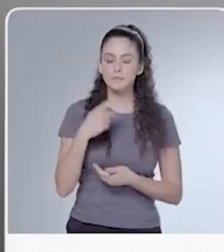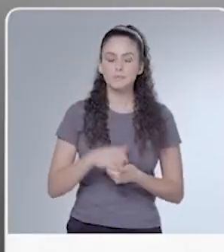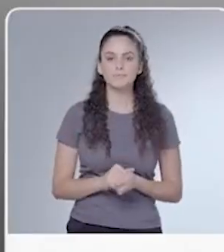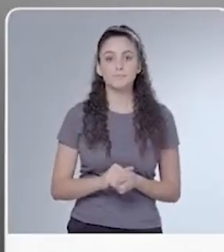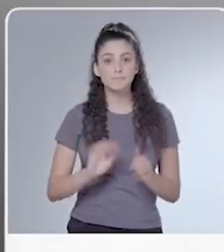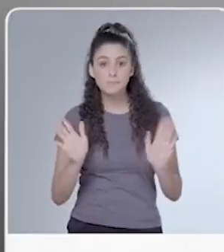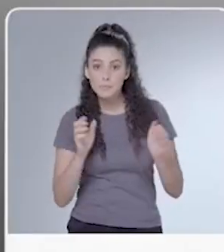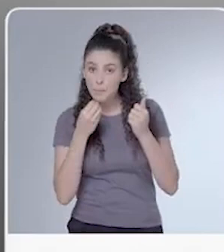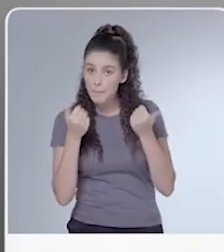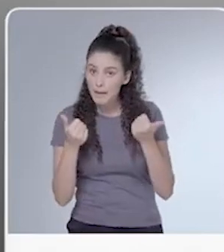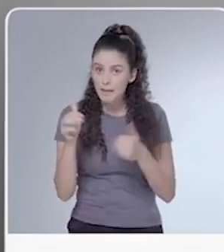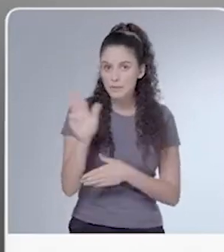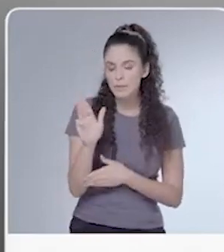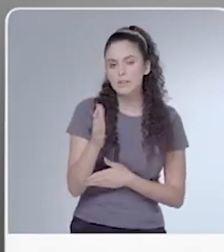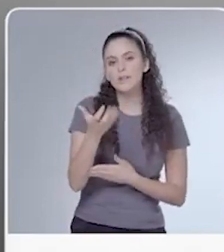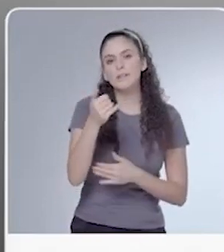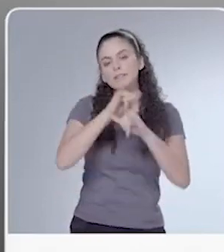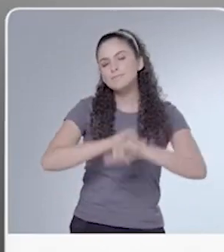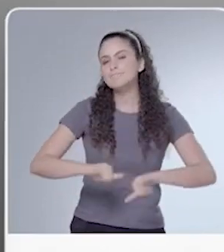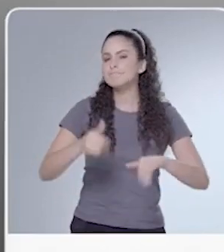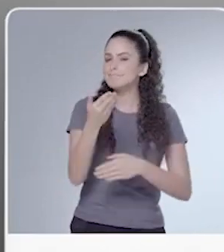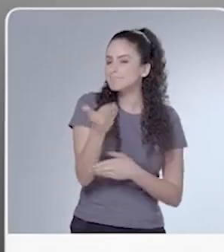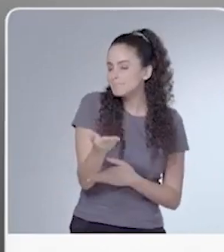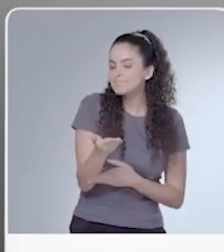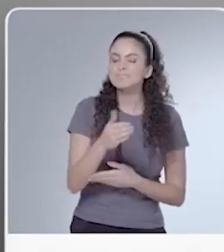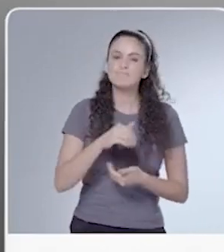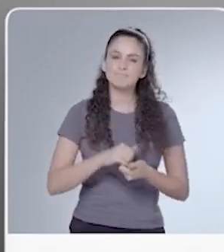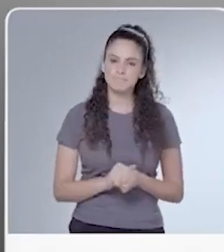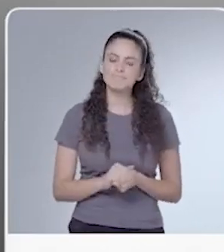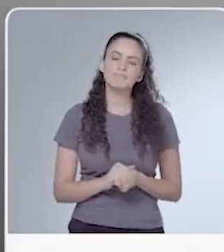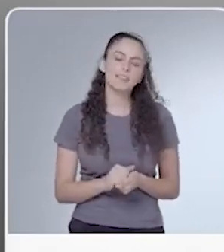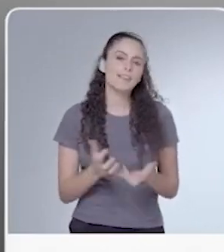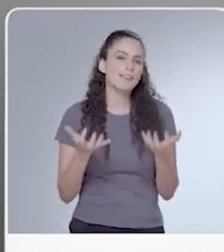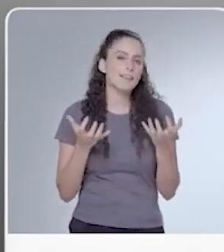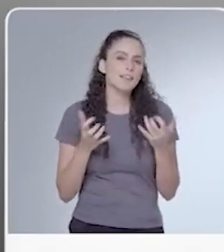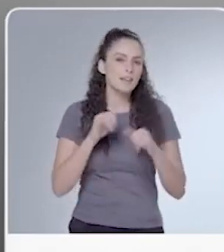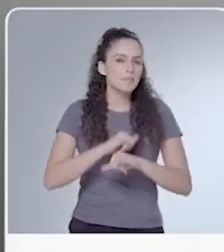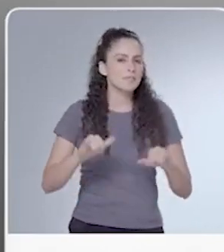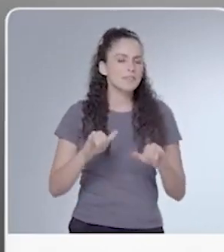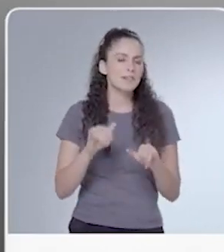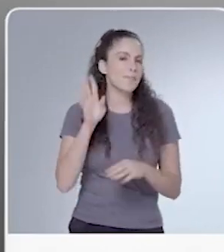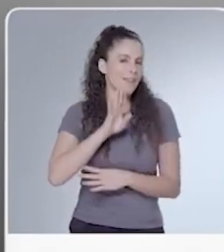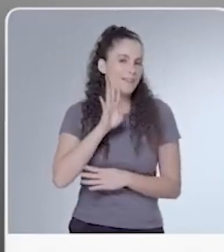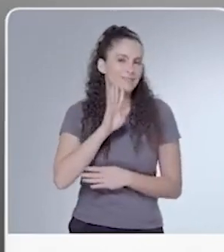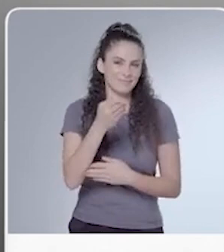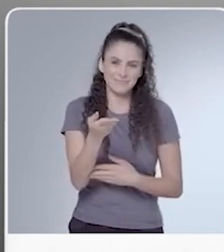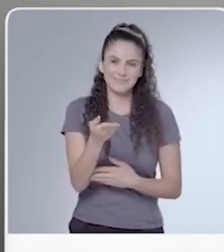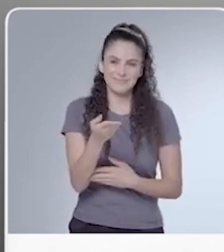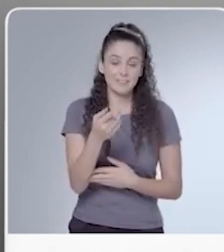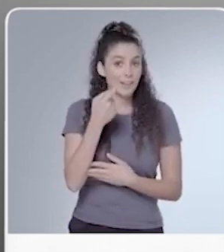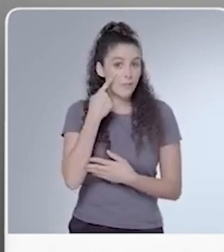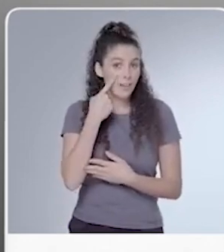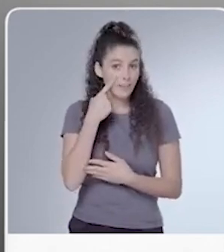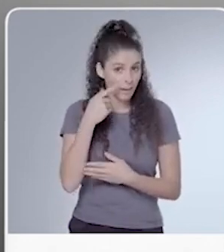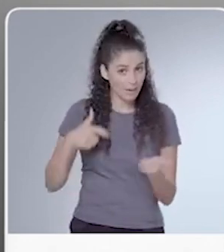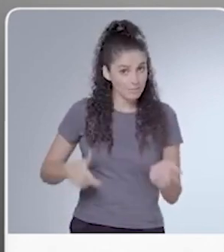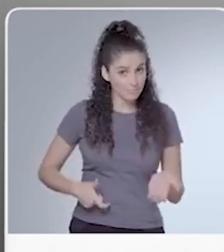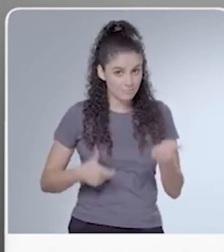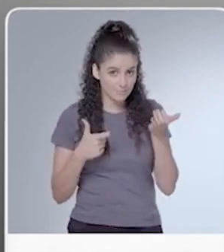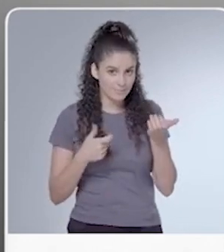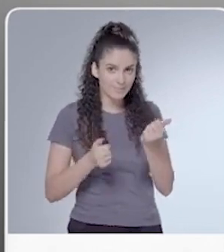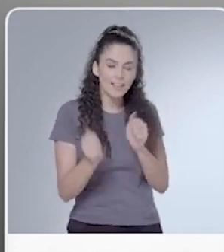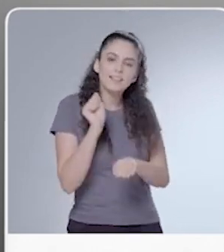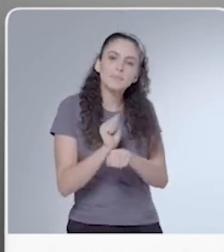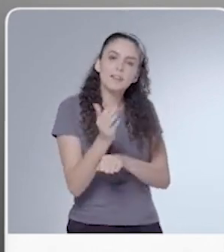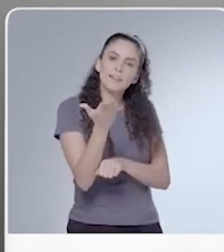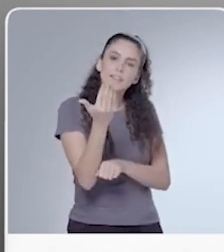Daí Lula, tudo bem? Lula, eu queria mandar um recadinho para ti. Eu queria mandar um recadinho bem bacana para ti. Está vendo aqui?